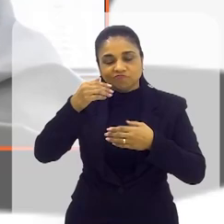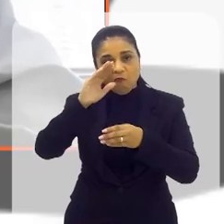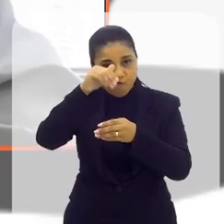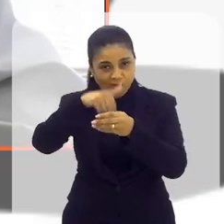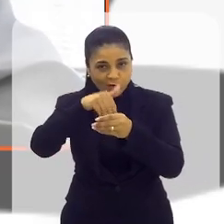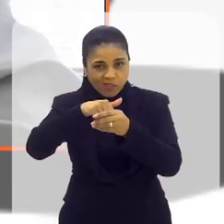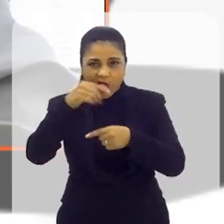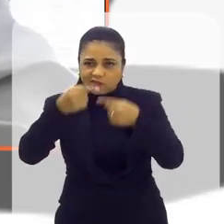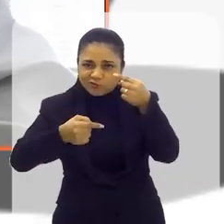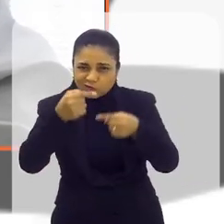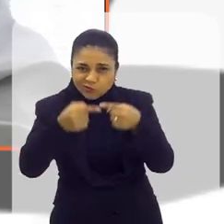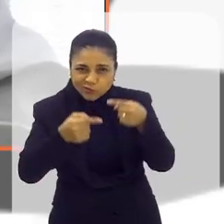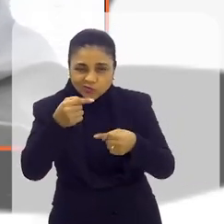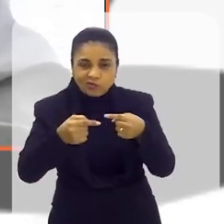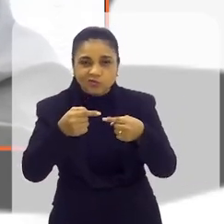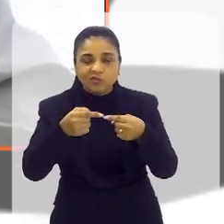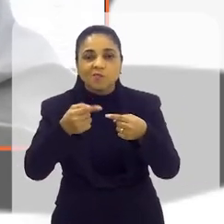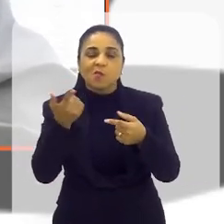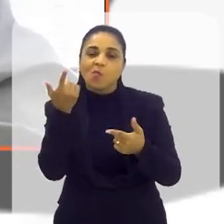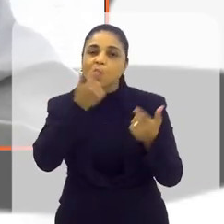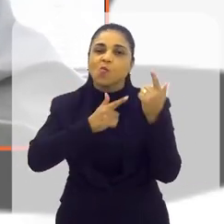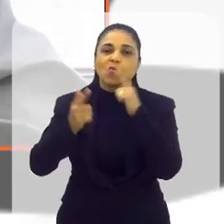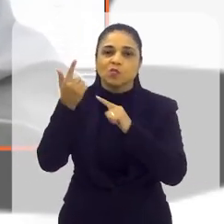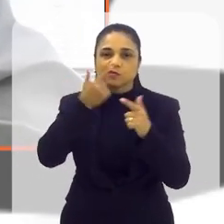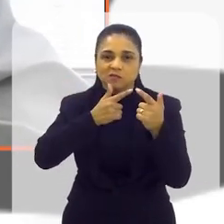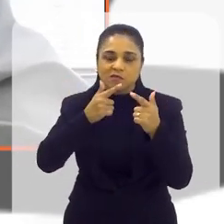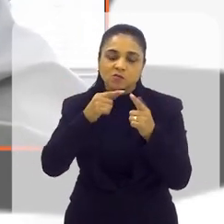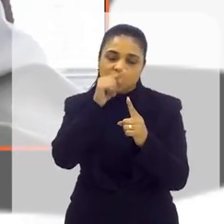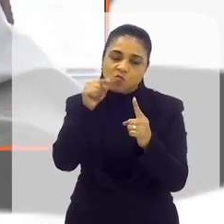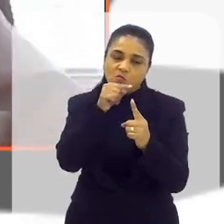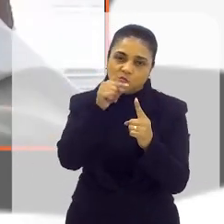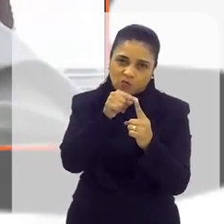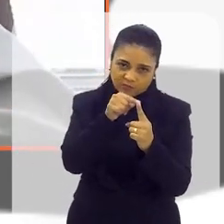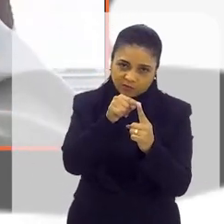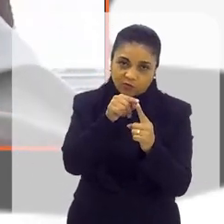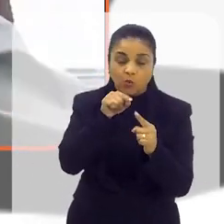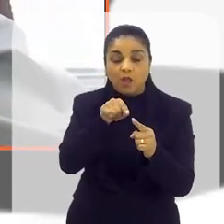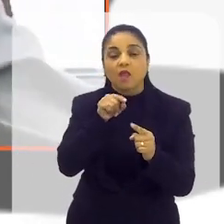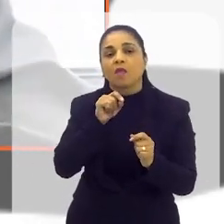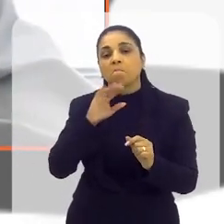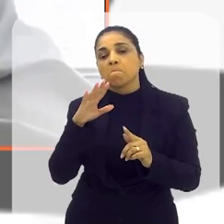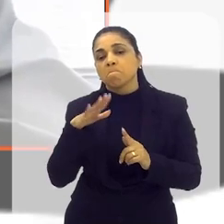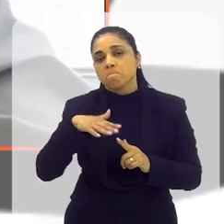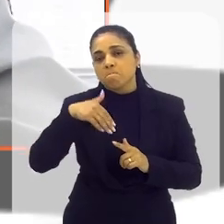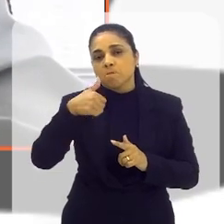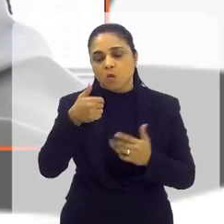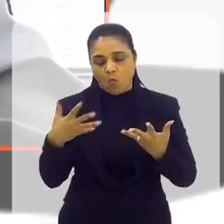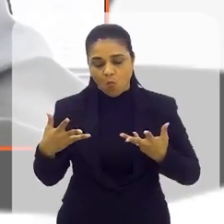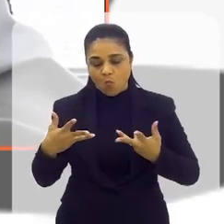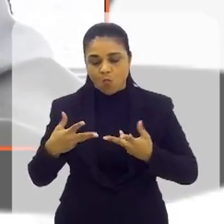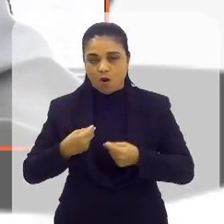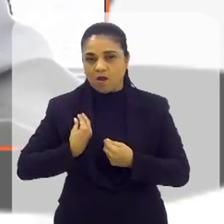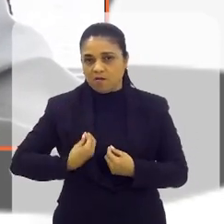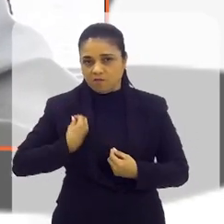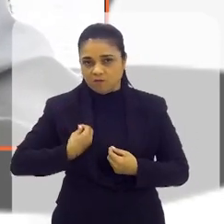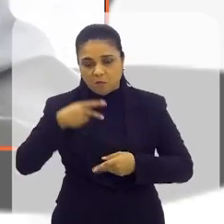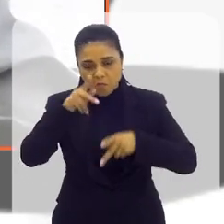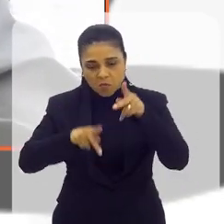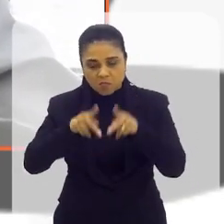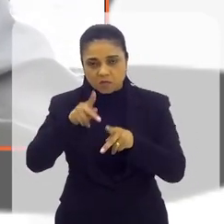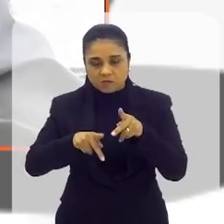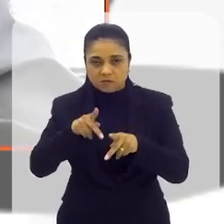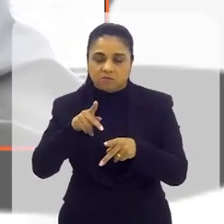deputados, para a gente poder alcançar o nosso objetivo, que é melhorar a qualidade de vida